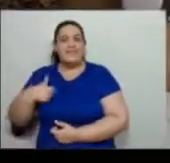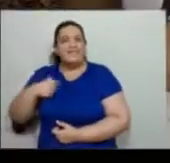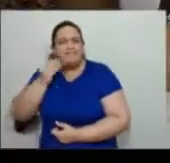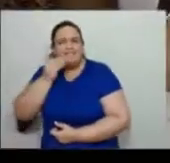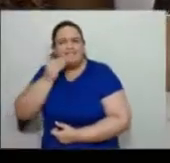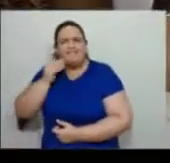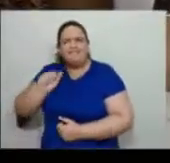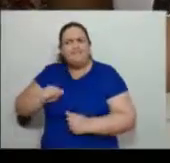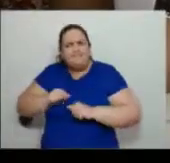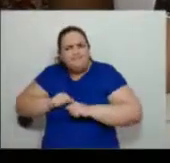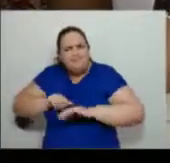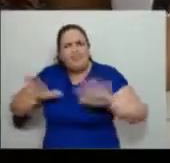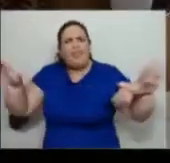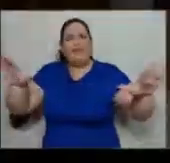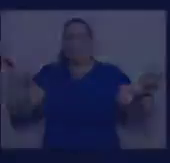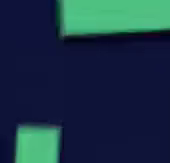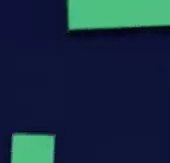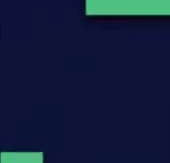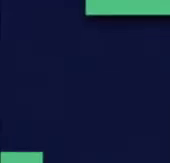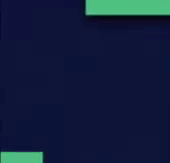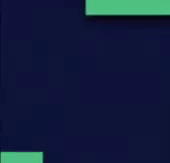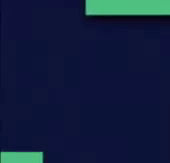trabalho das APAIS no estado.